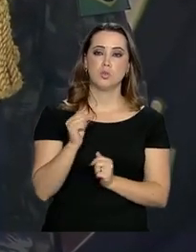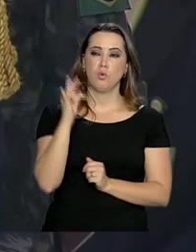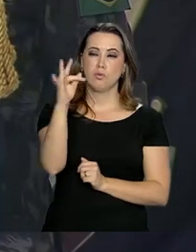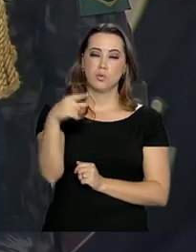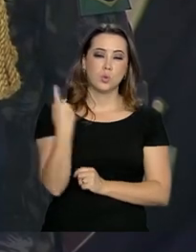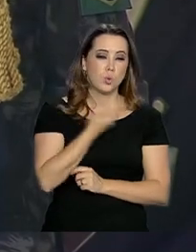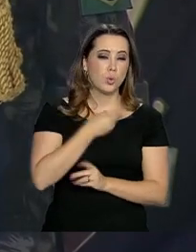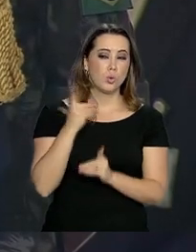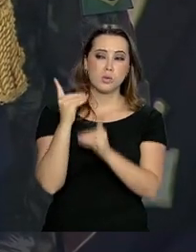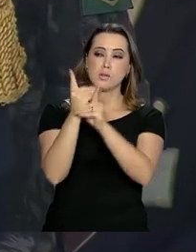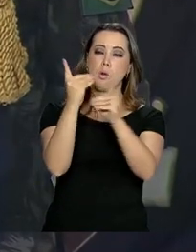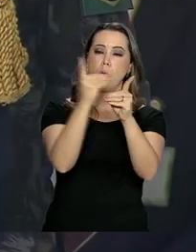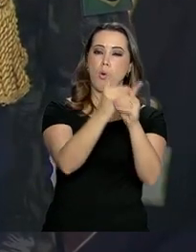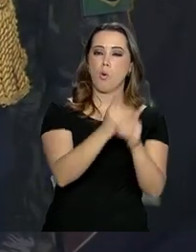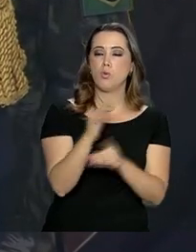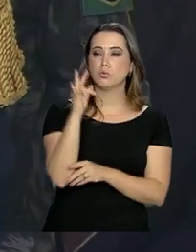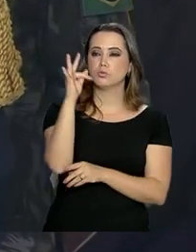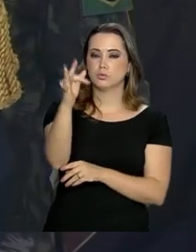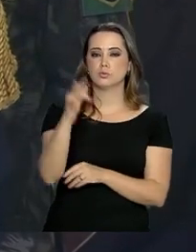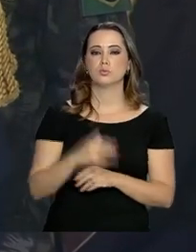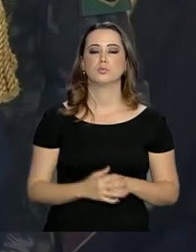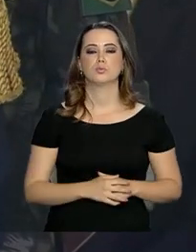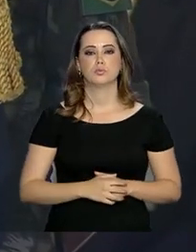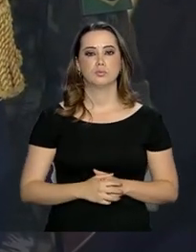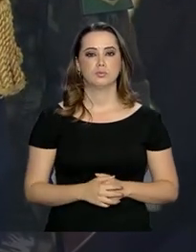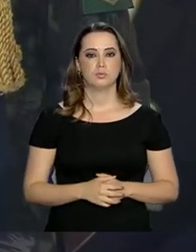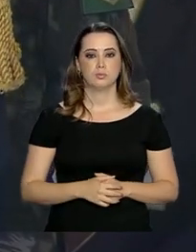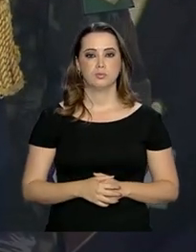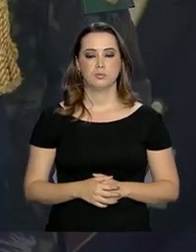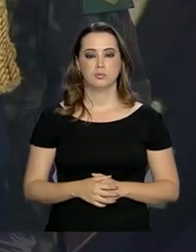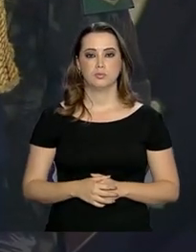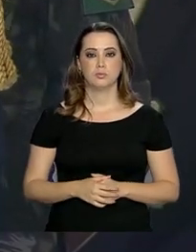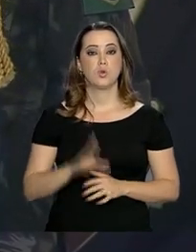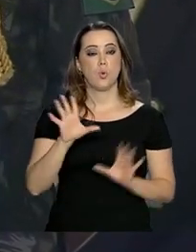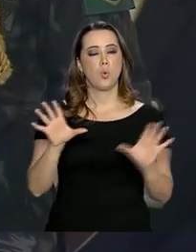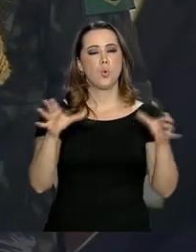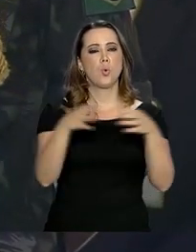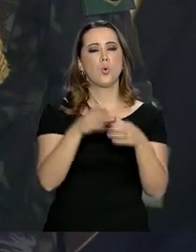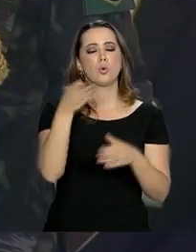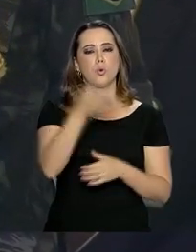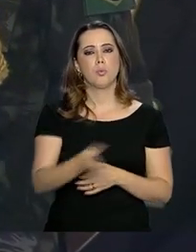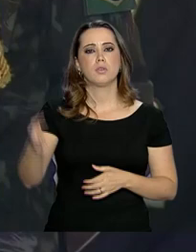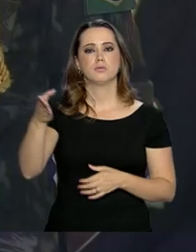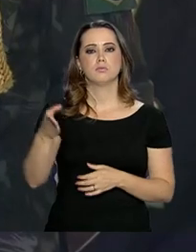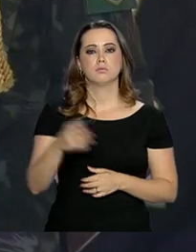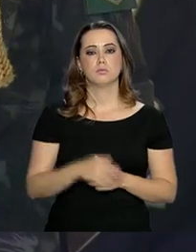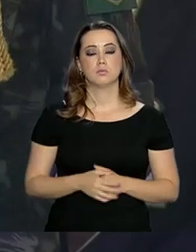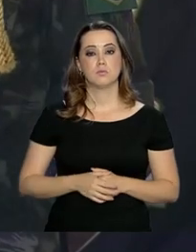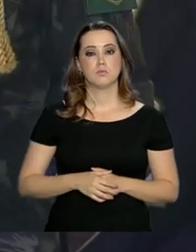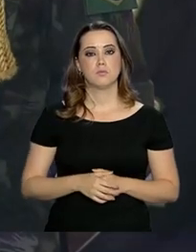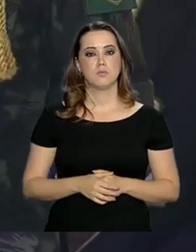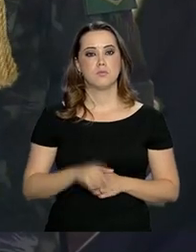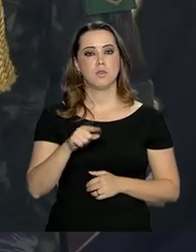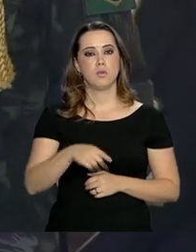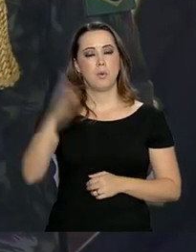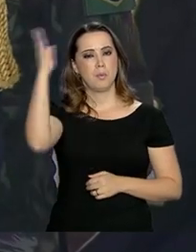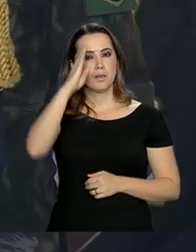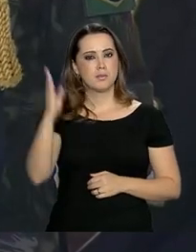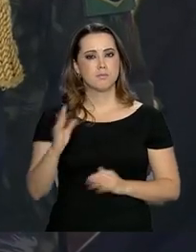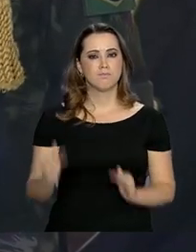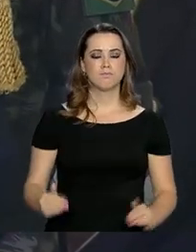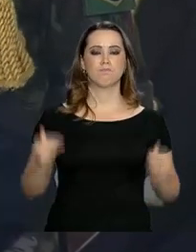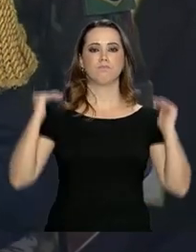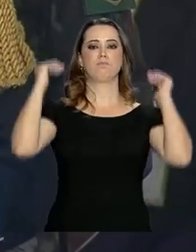possam se chocar em cavalgadas futuras. Tropa do Regimento Andrade Neves, Brasil!